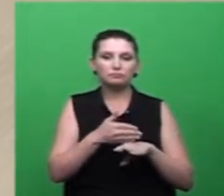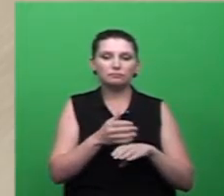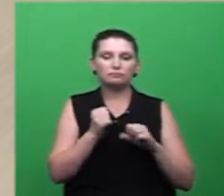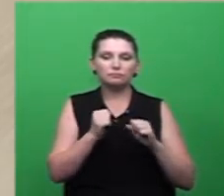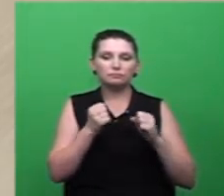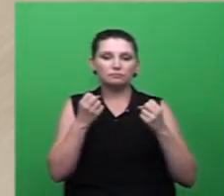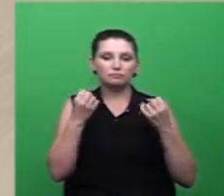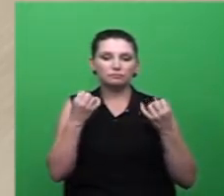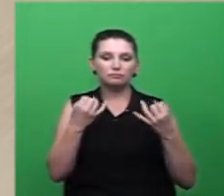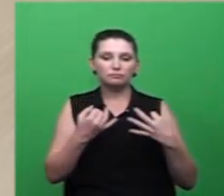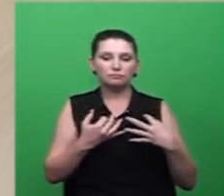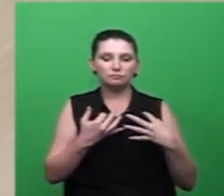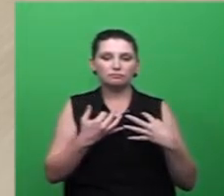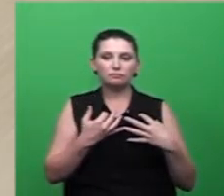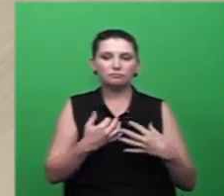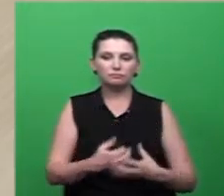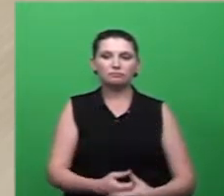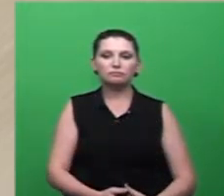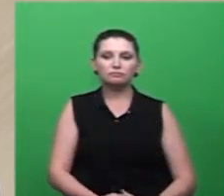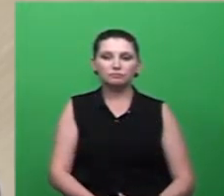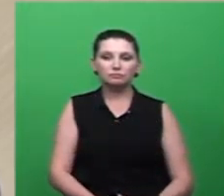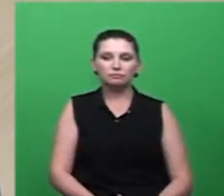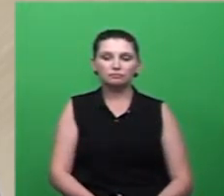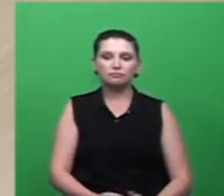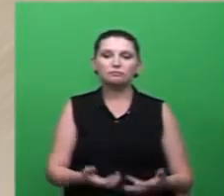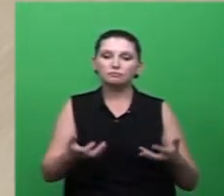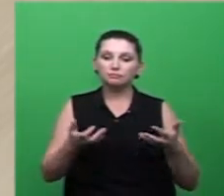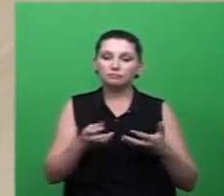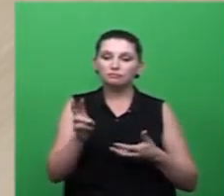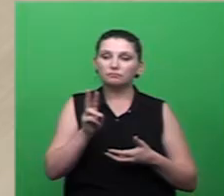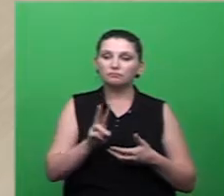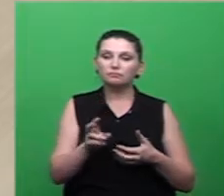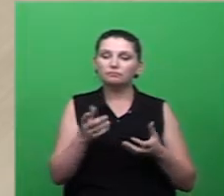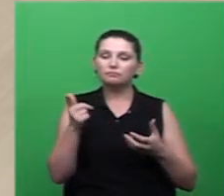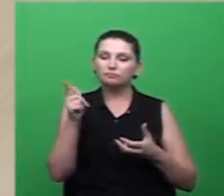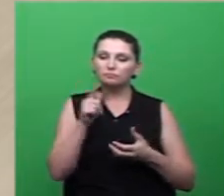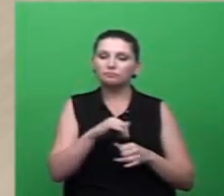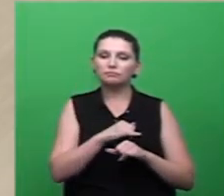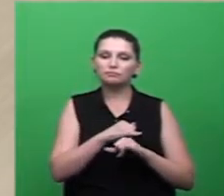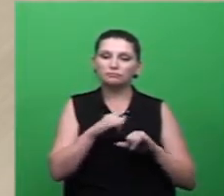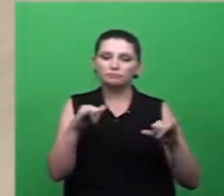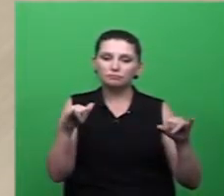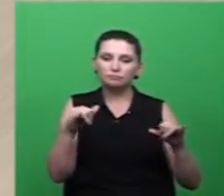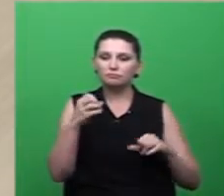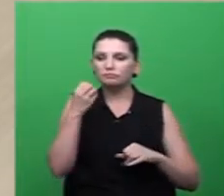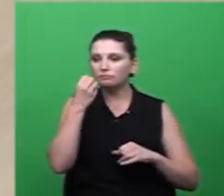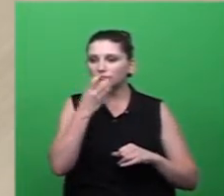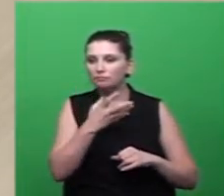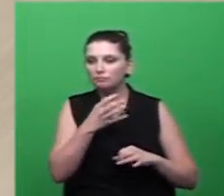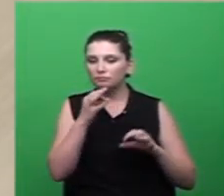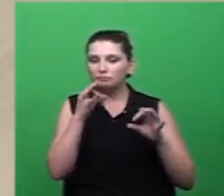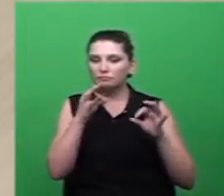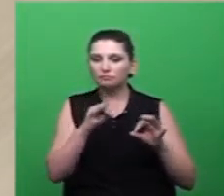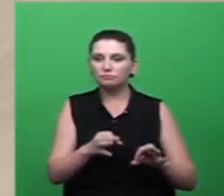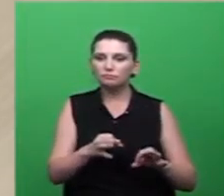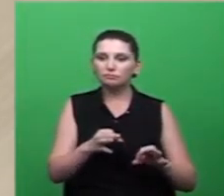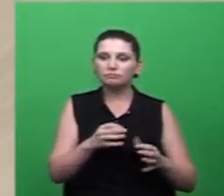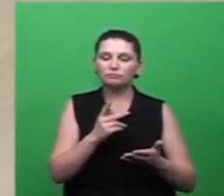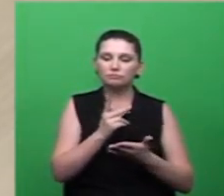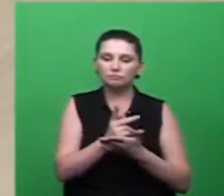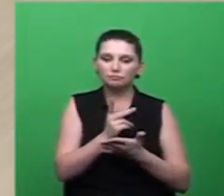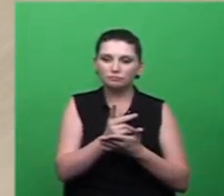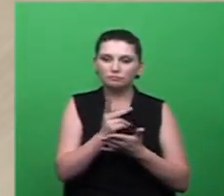e que vocês através de sua representatividade consigam espalhar informações boas e corretas ao longo da